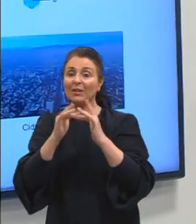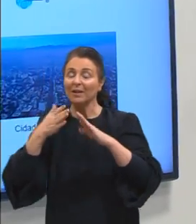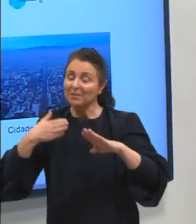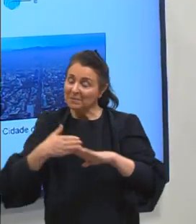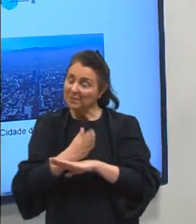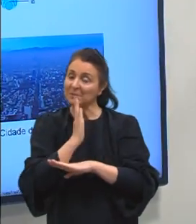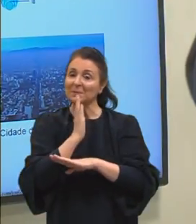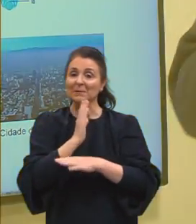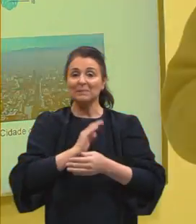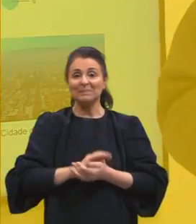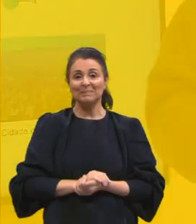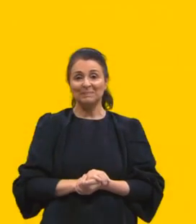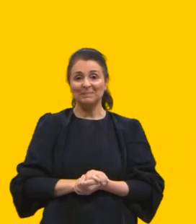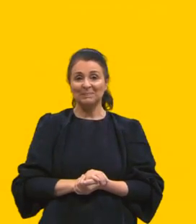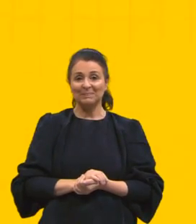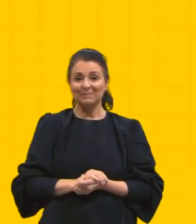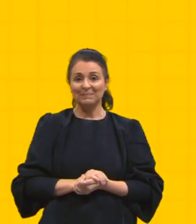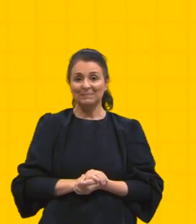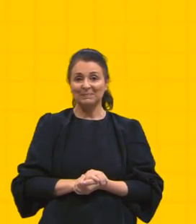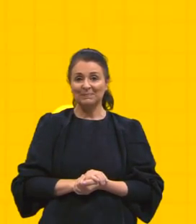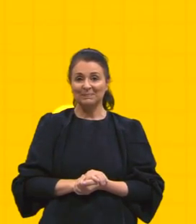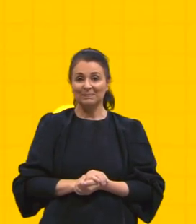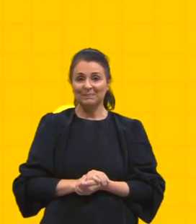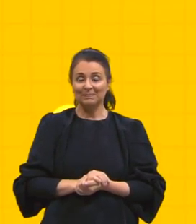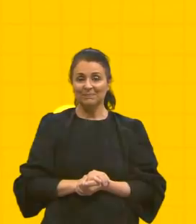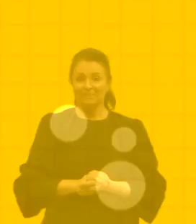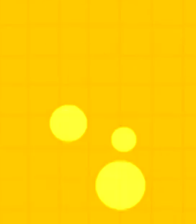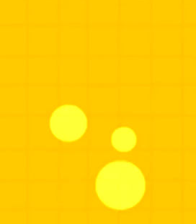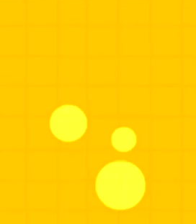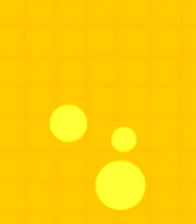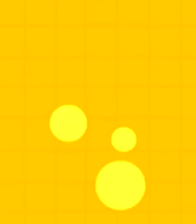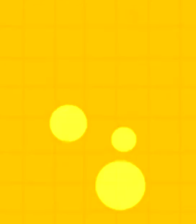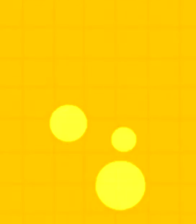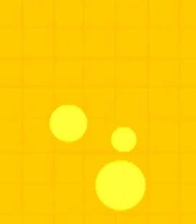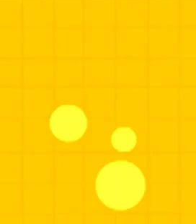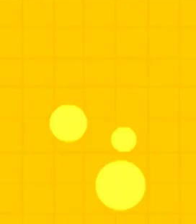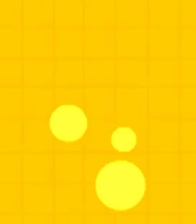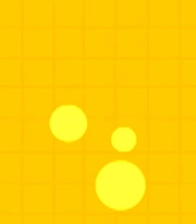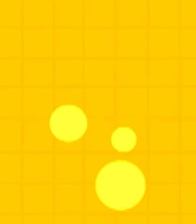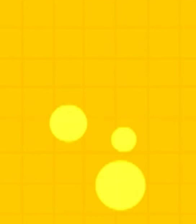passar, gurizada. Tchau, tchau, tchau,